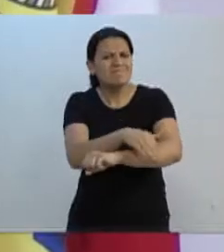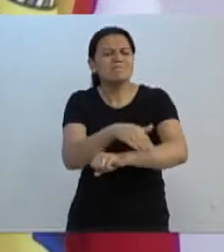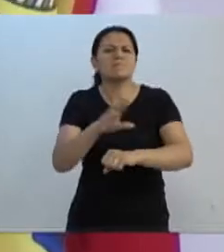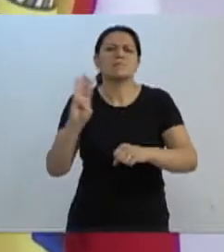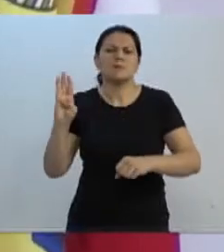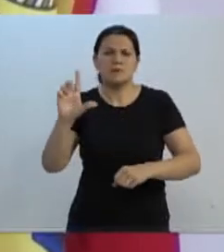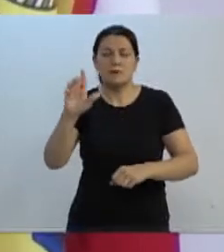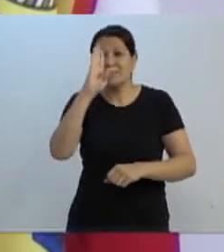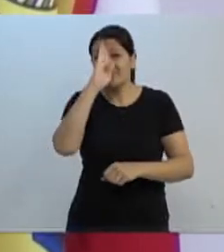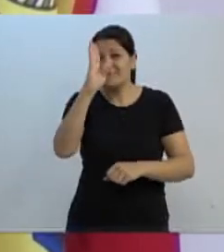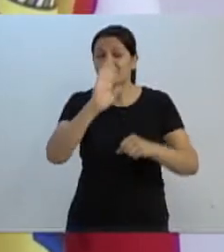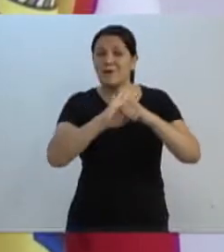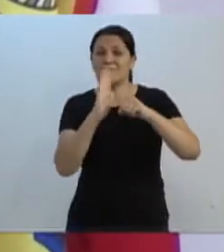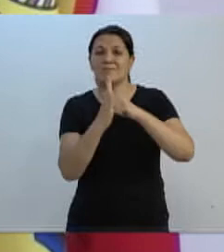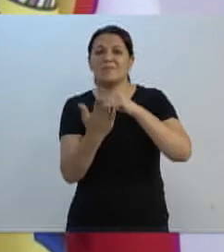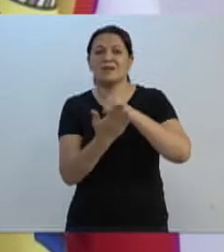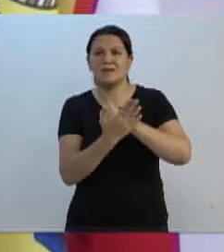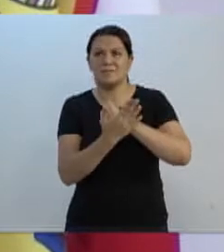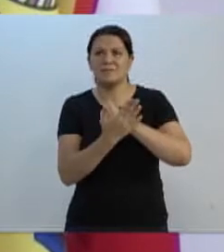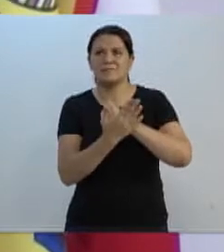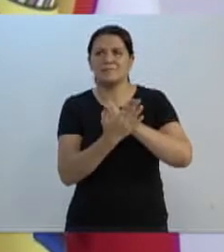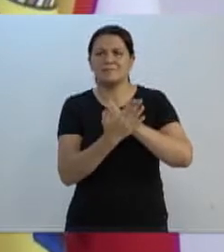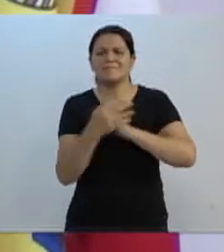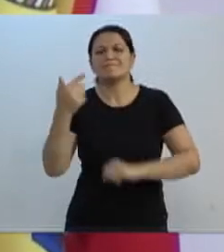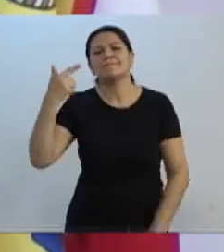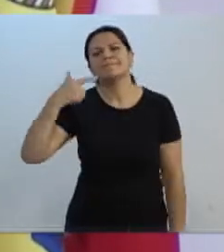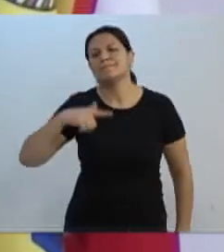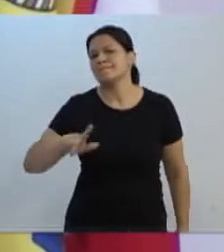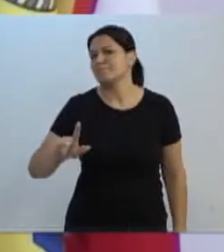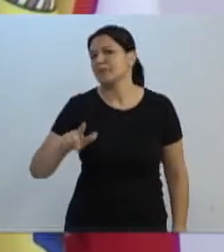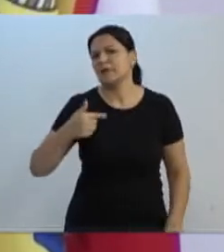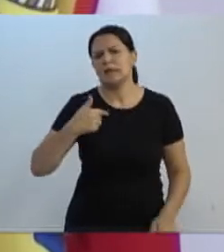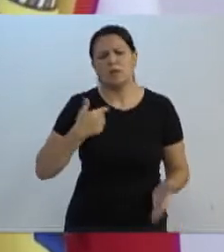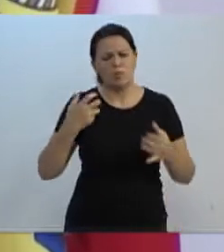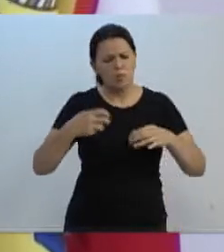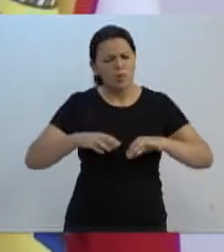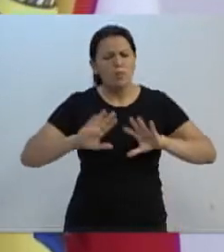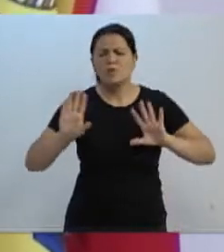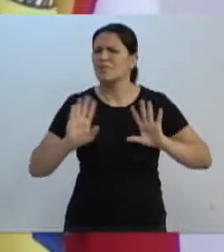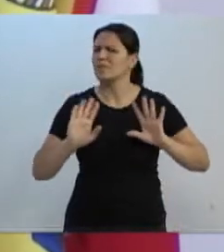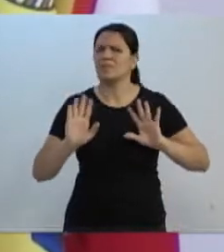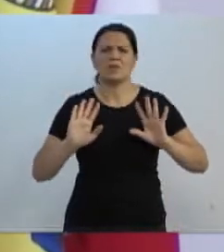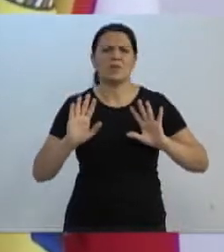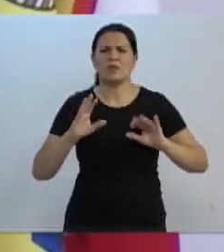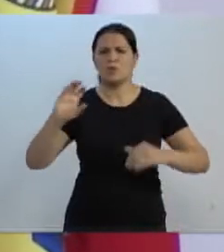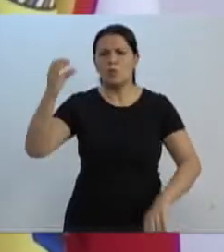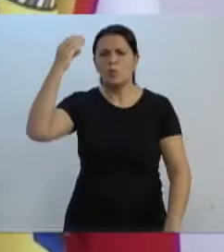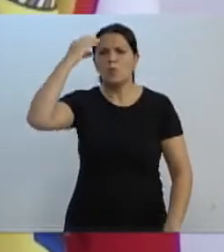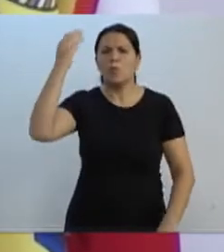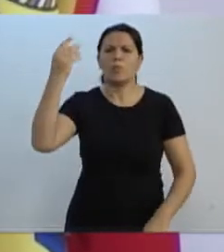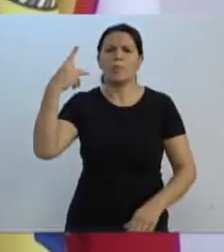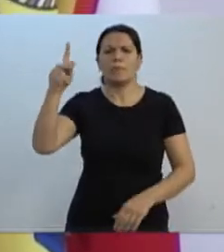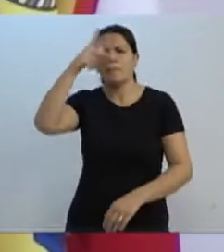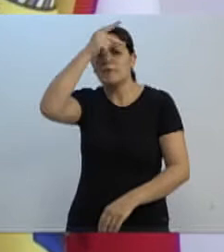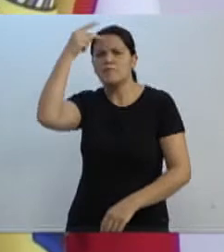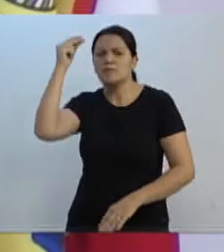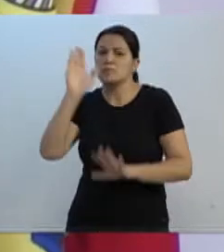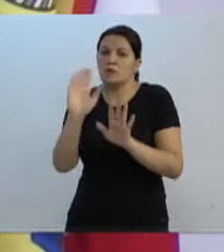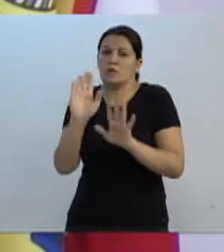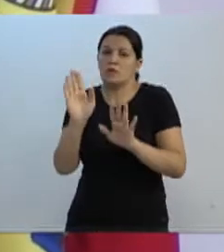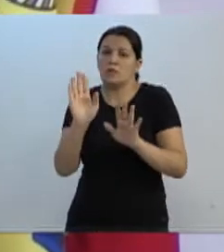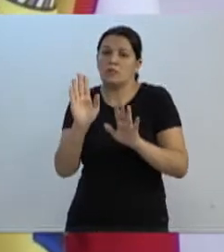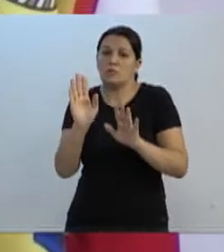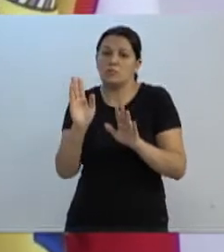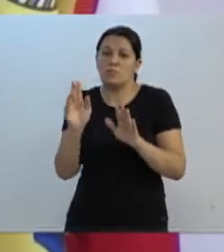Blumenau, principalmente nos bairros. E, de novo, eu não estou aqui querendo, vereador e líder do governo, culpar a prefeitura. A prefeitura está cumprindo uma